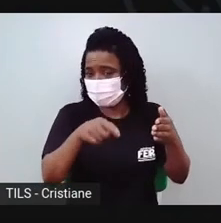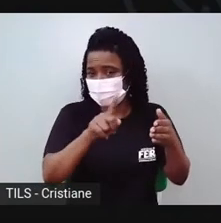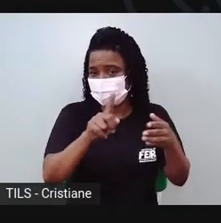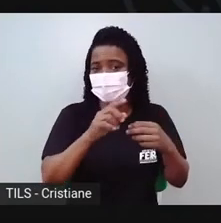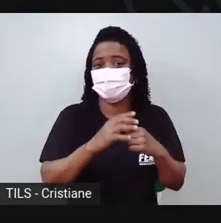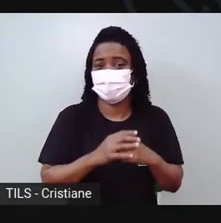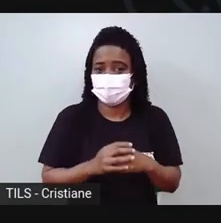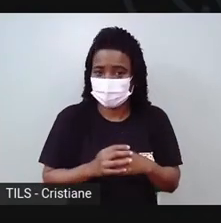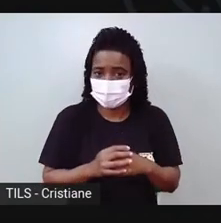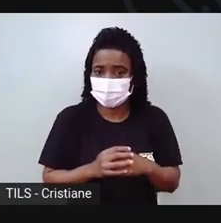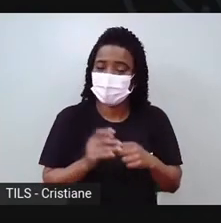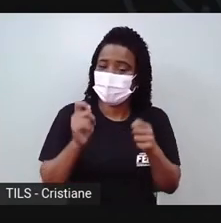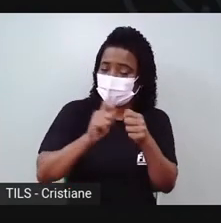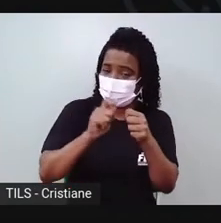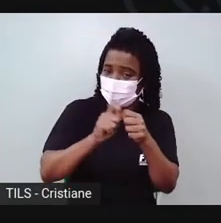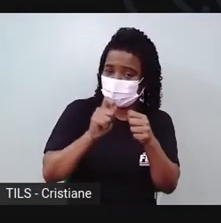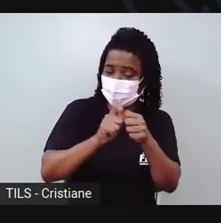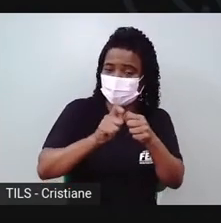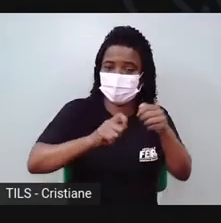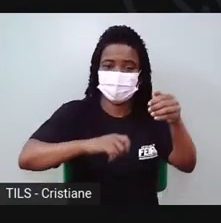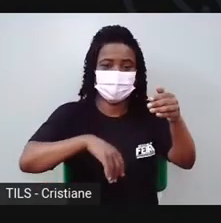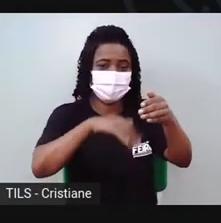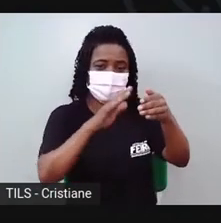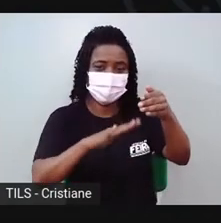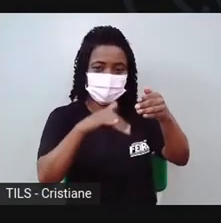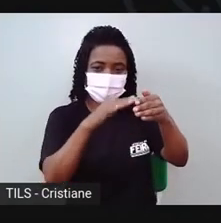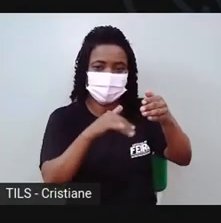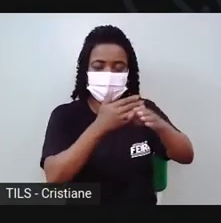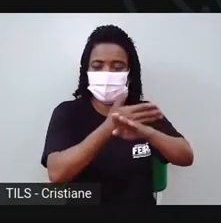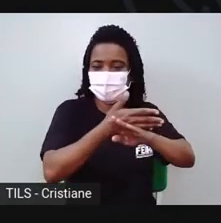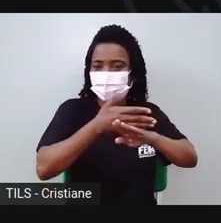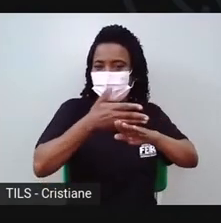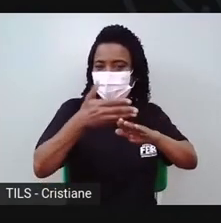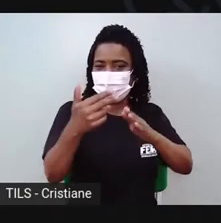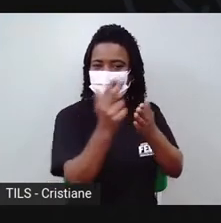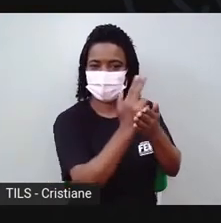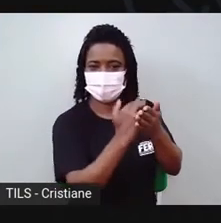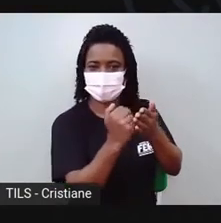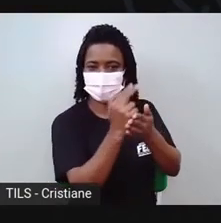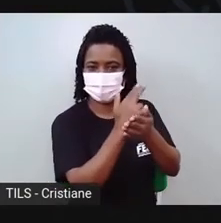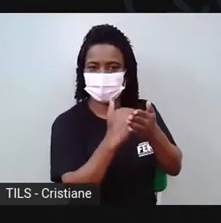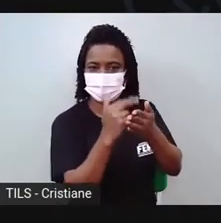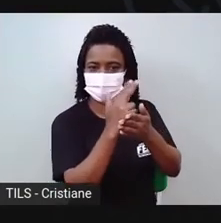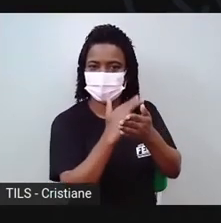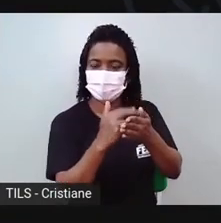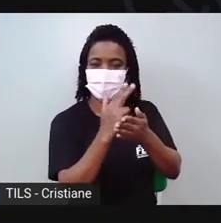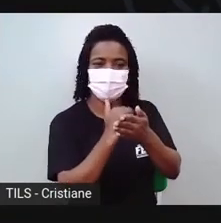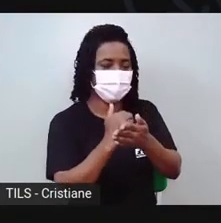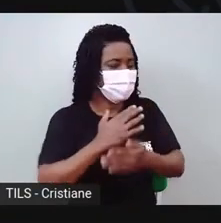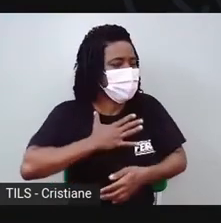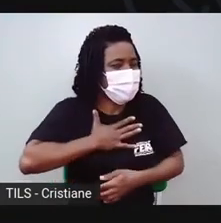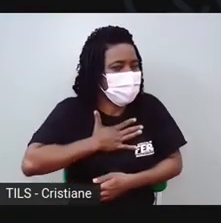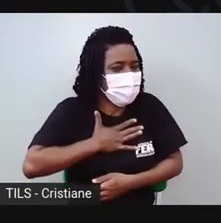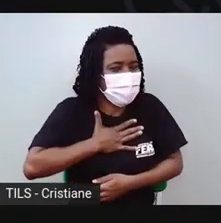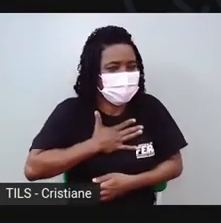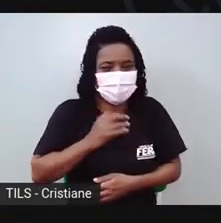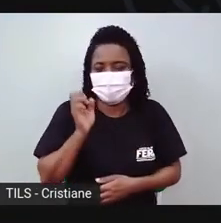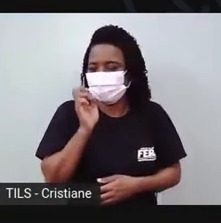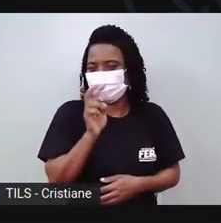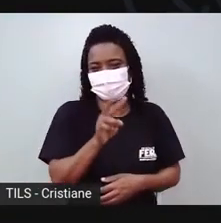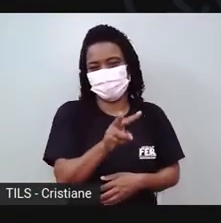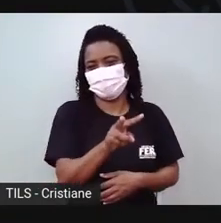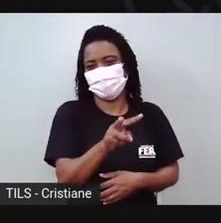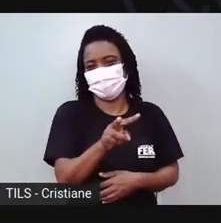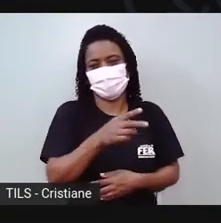faz desenho em branco, tem umas cerâmicas lindas, a Proveroc é apaixonada por essas cerâmicas, eu adoro.